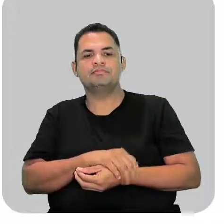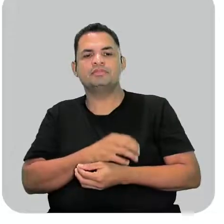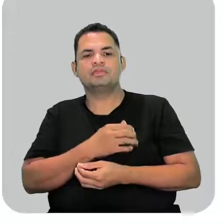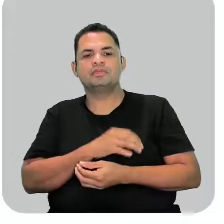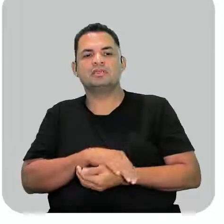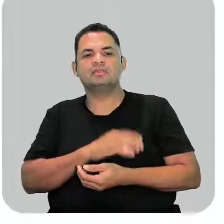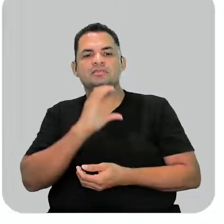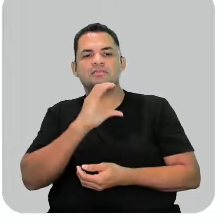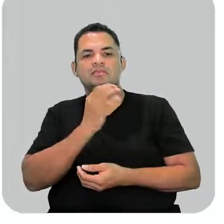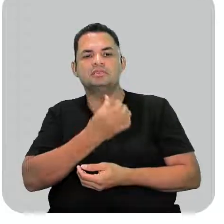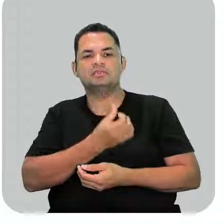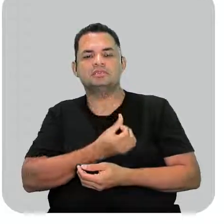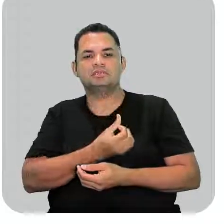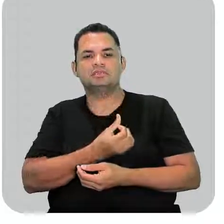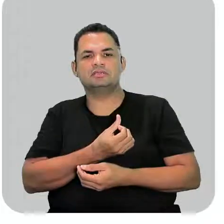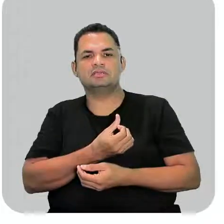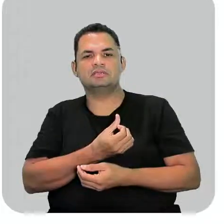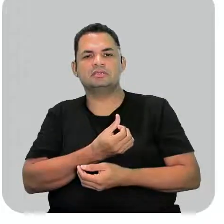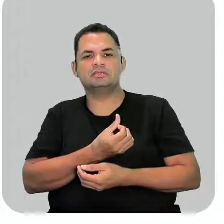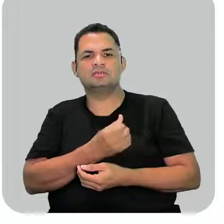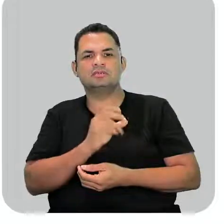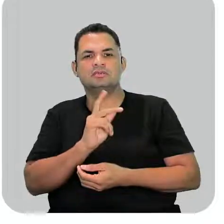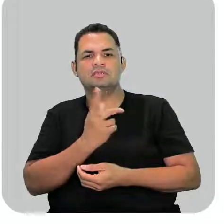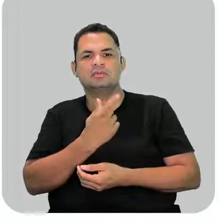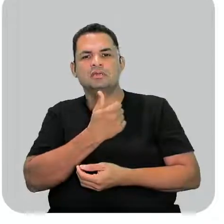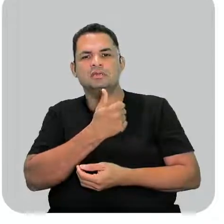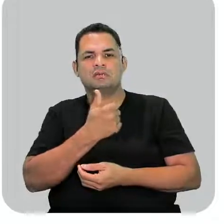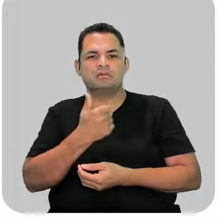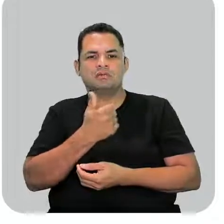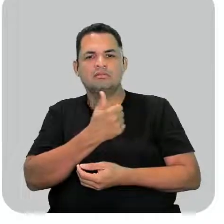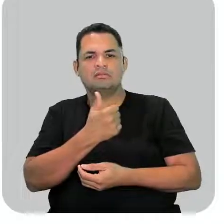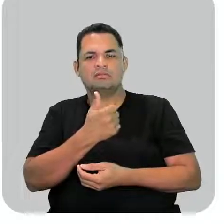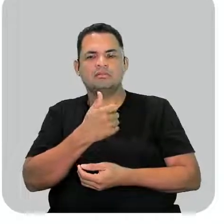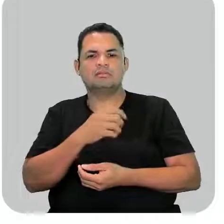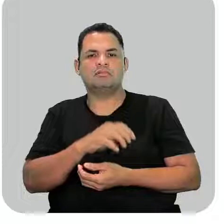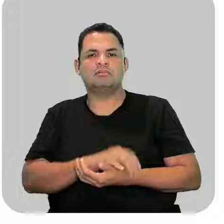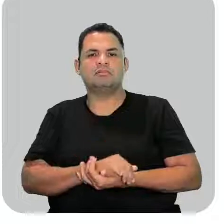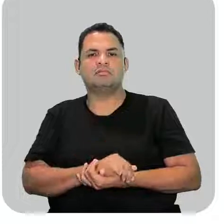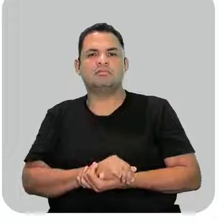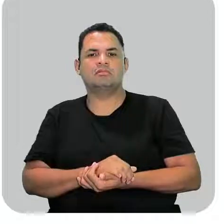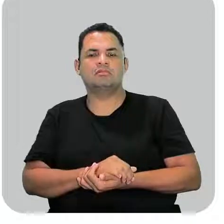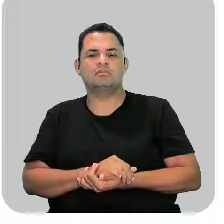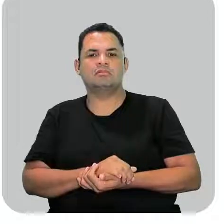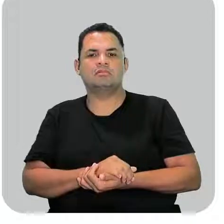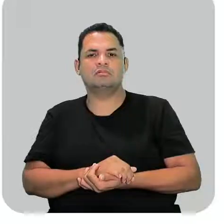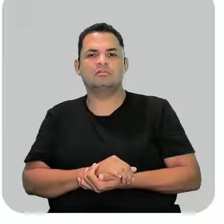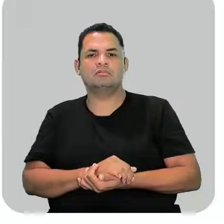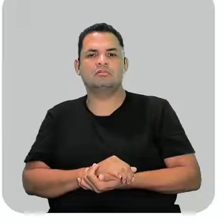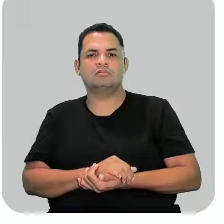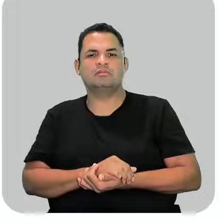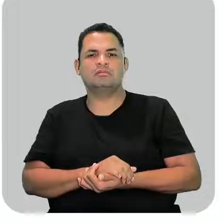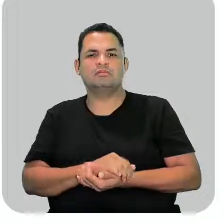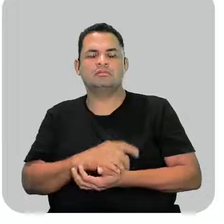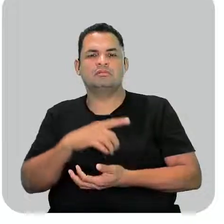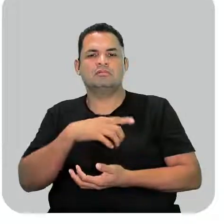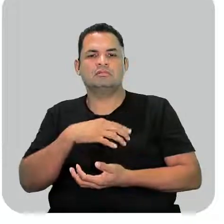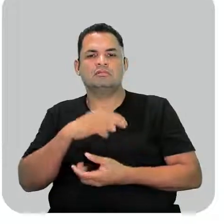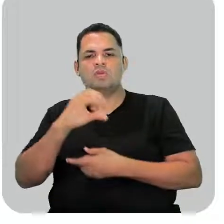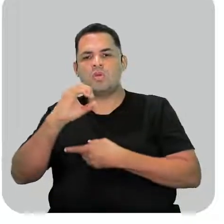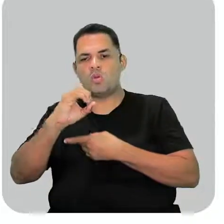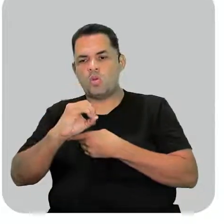C6, pessoal. H11, porque tem 11 hidrogênios. Vou ter o que mais? Vou ter